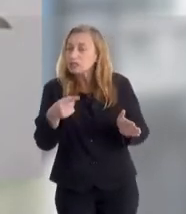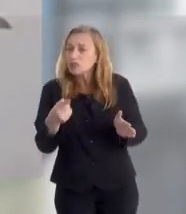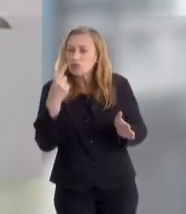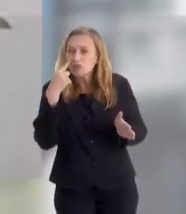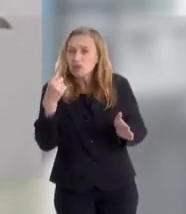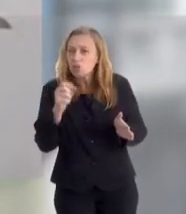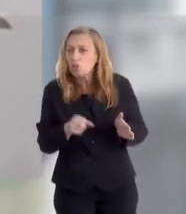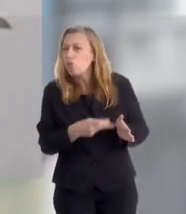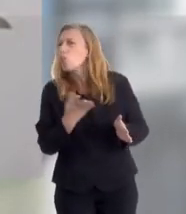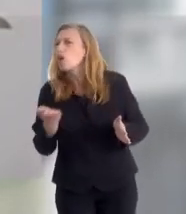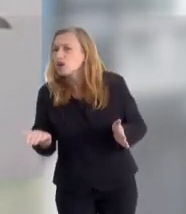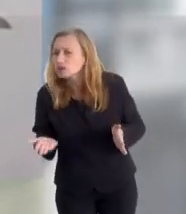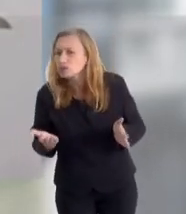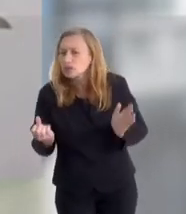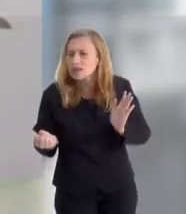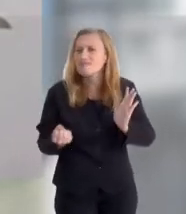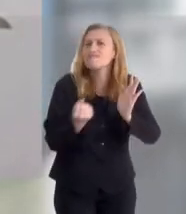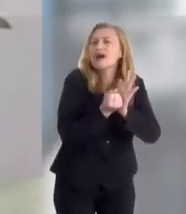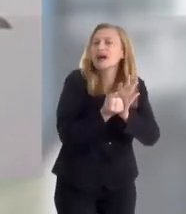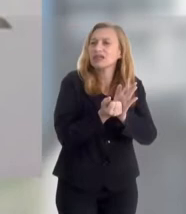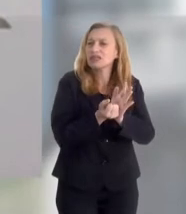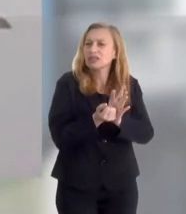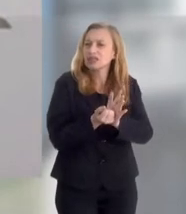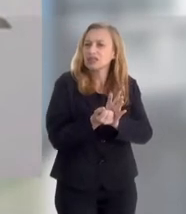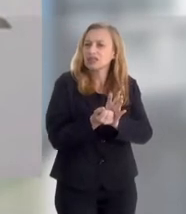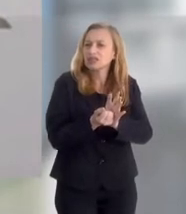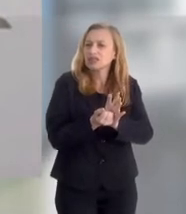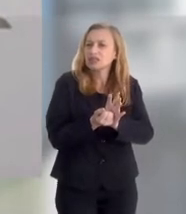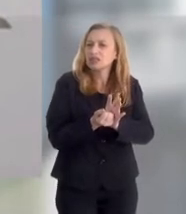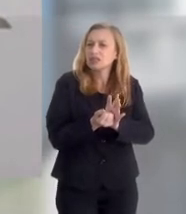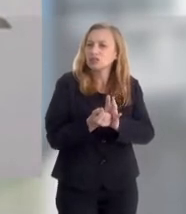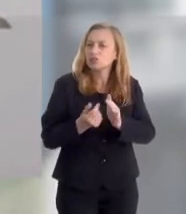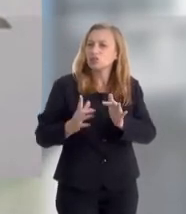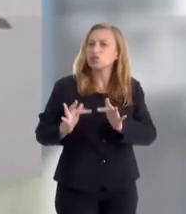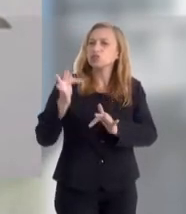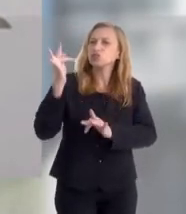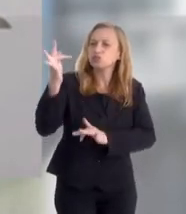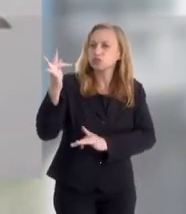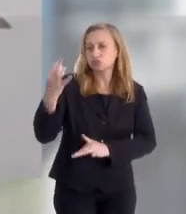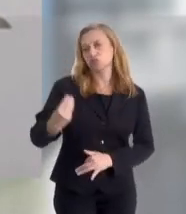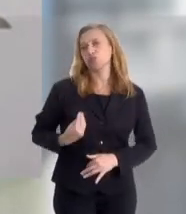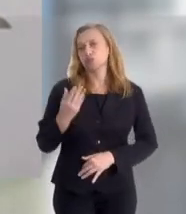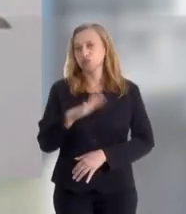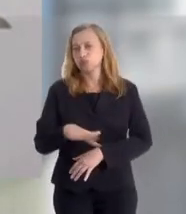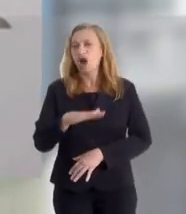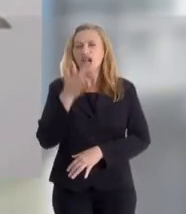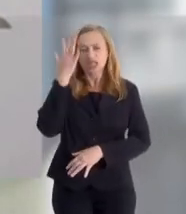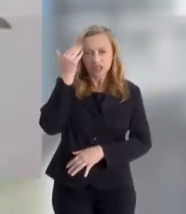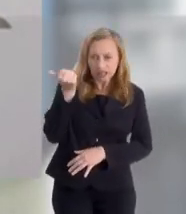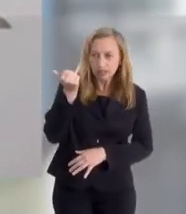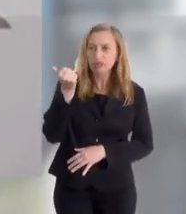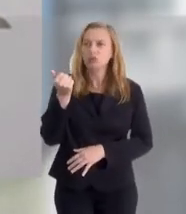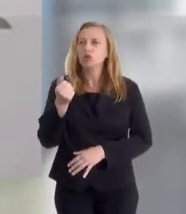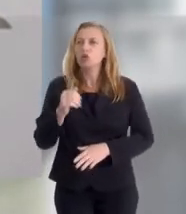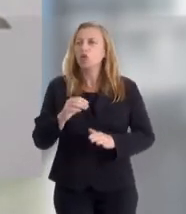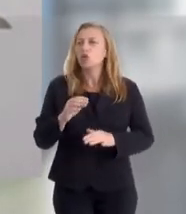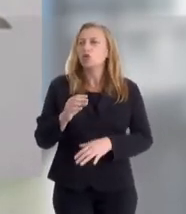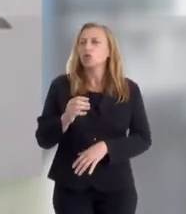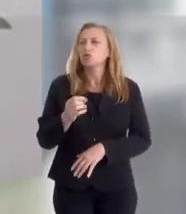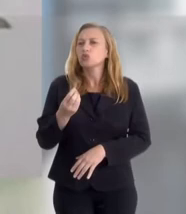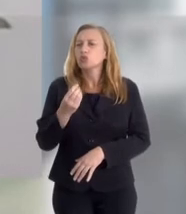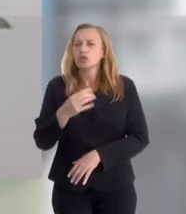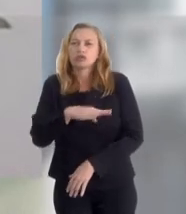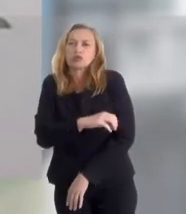e depois a gente viu quanto que isso acarreta, quanto que isso impacta a geração de renda futura, porque a gente sabe que o nível de